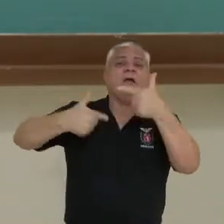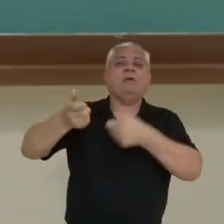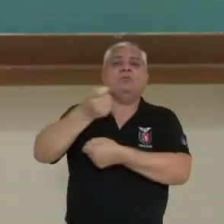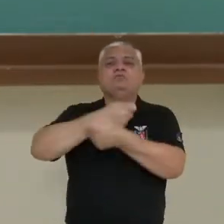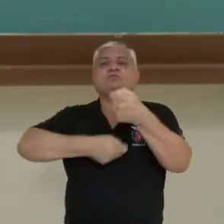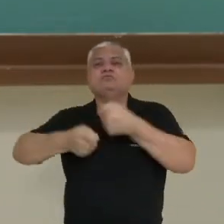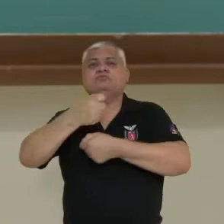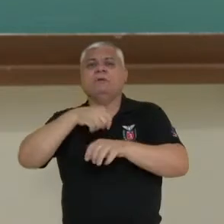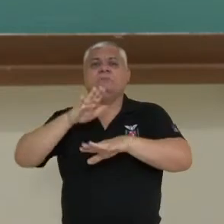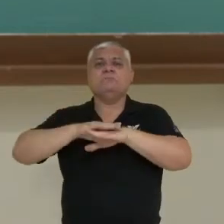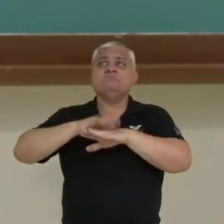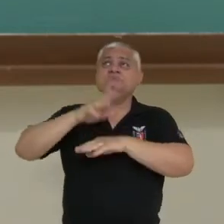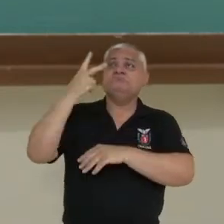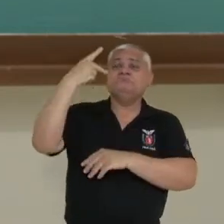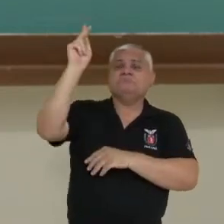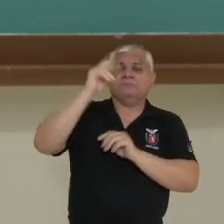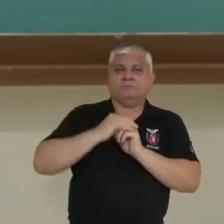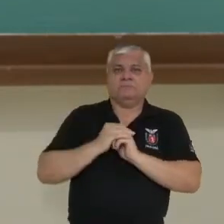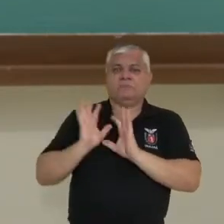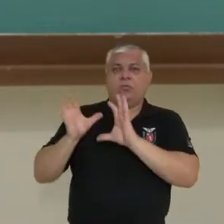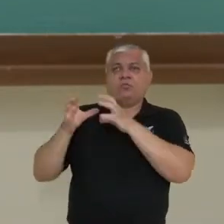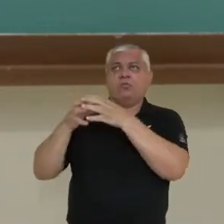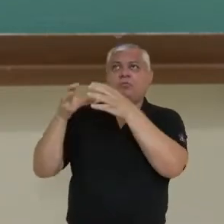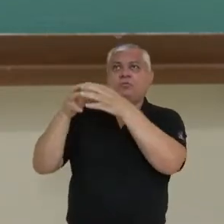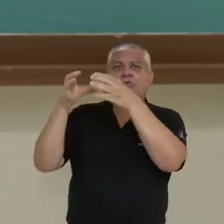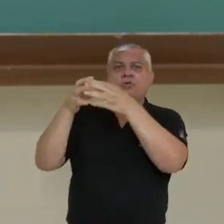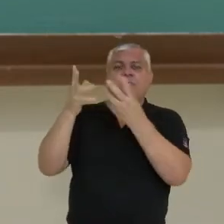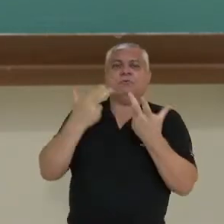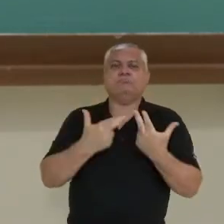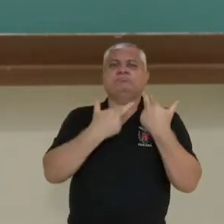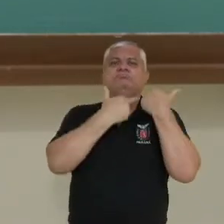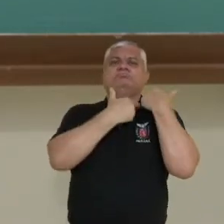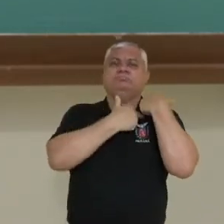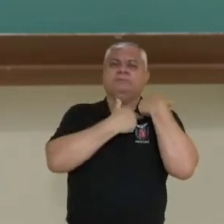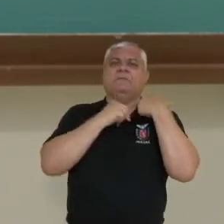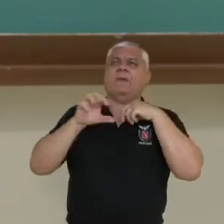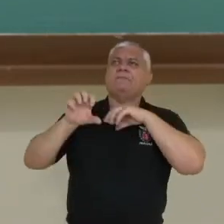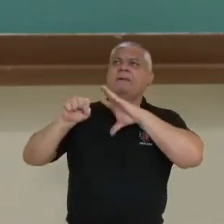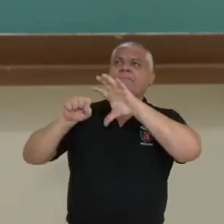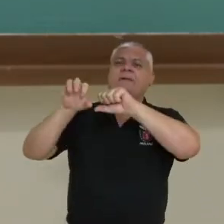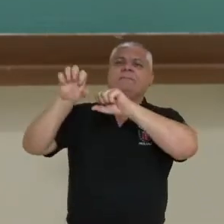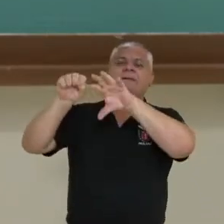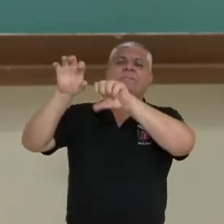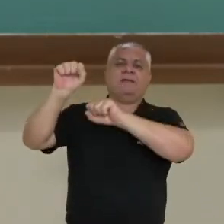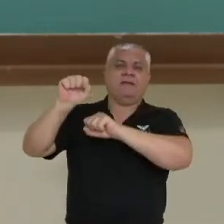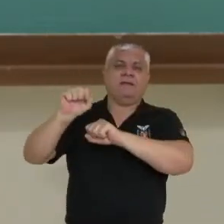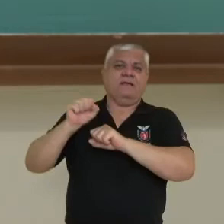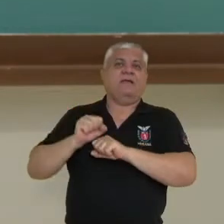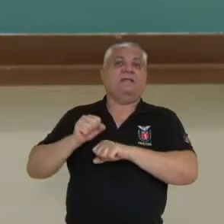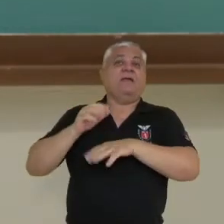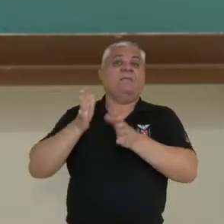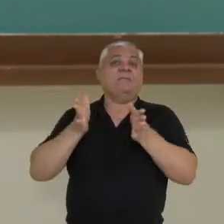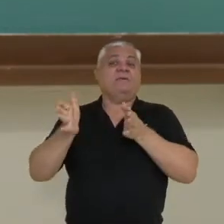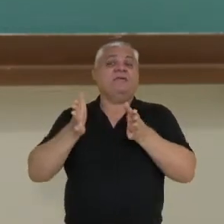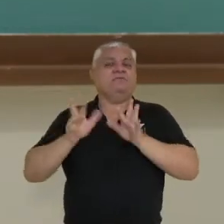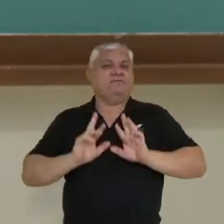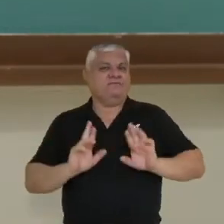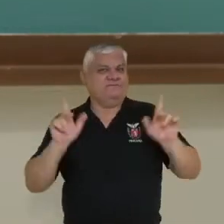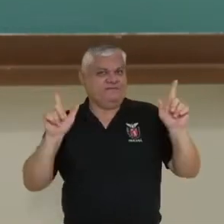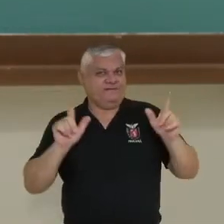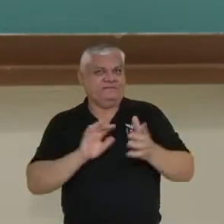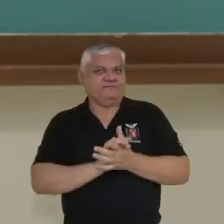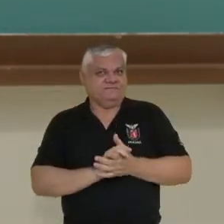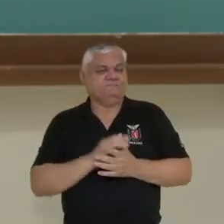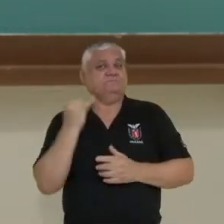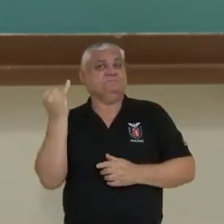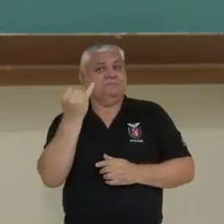bem como quais os grupos foram responsáveis por ocupações em diferentes períodos na região Nordeste.